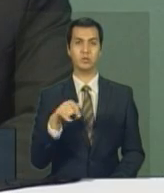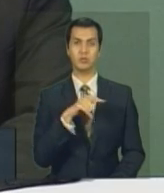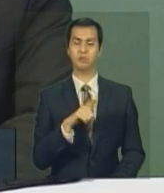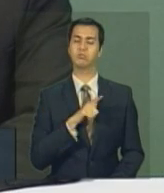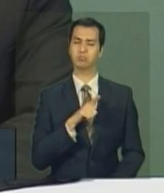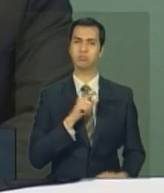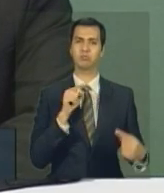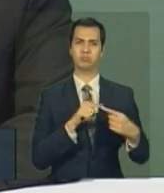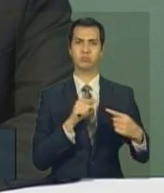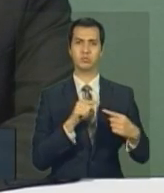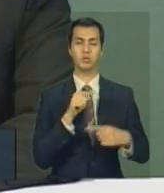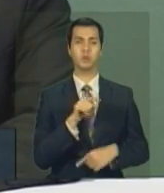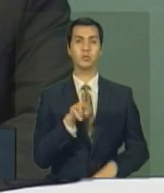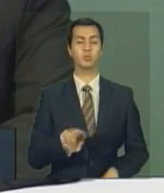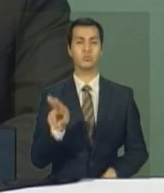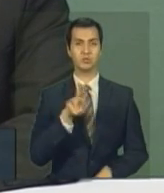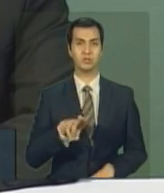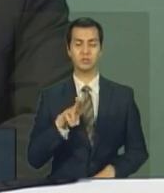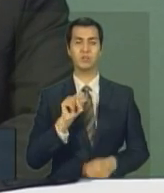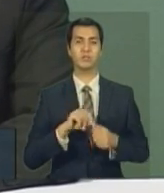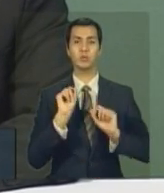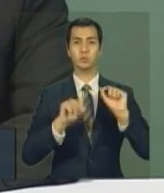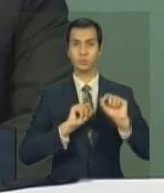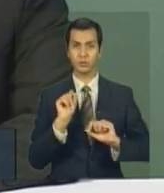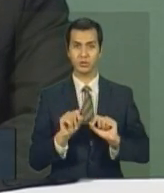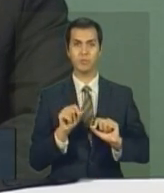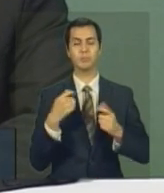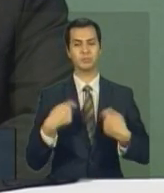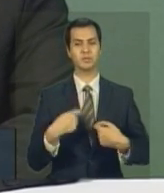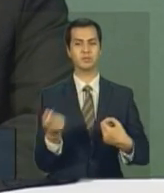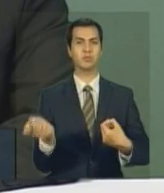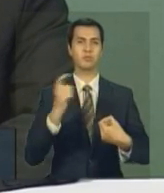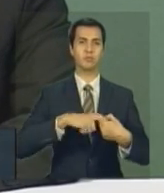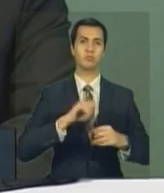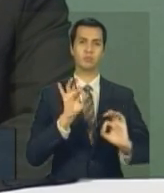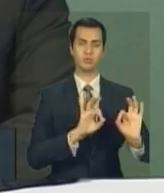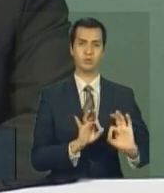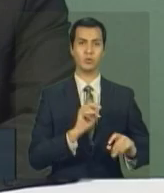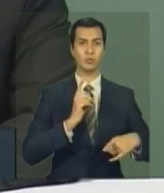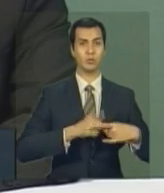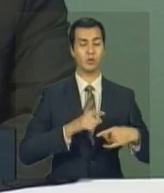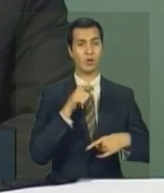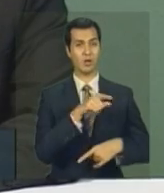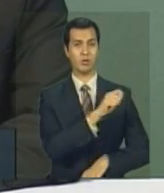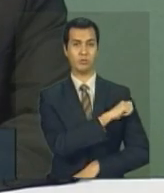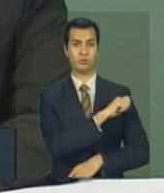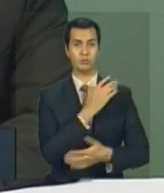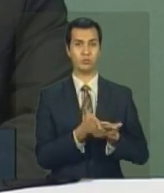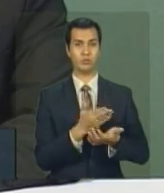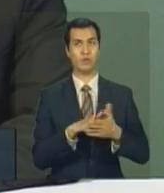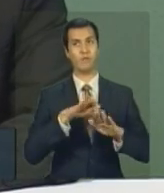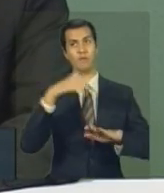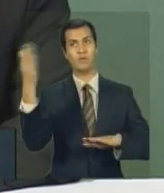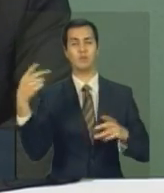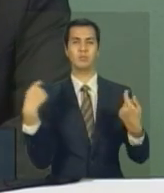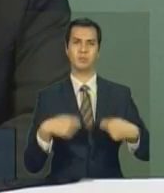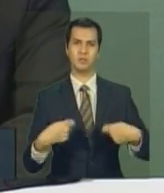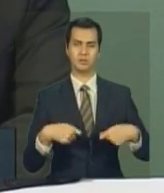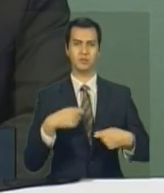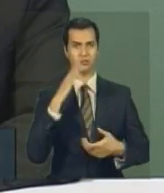a sua universidade, o ela tem que fazer é aderir ao programa, porque o que ele vai fazer lá fora tem que ser reconhecido aqui.